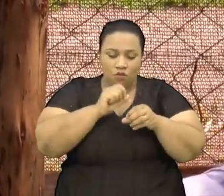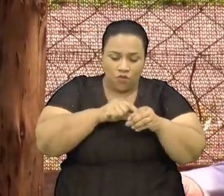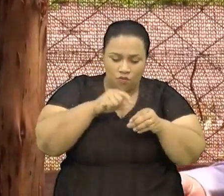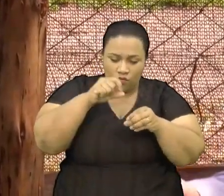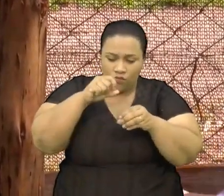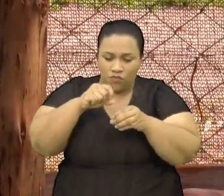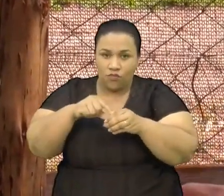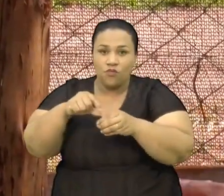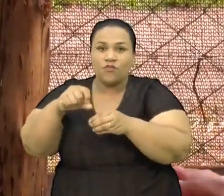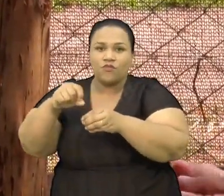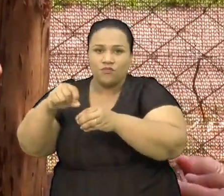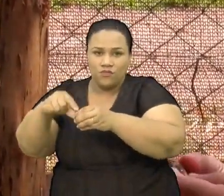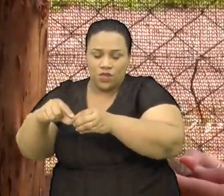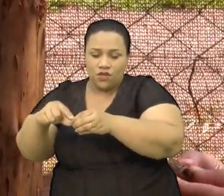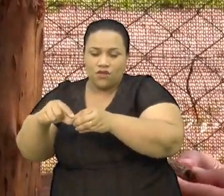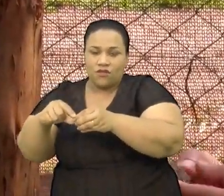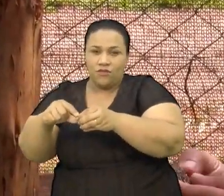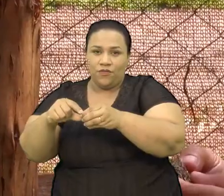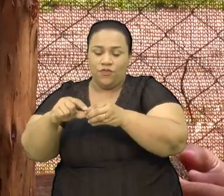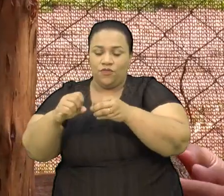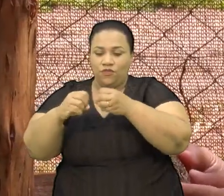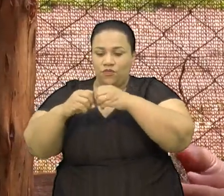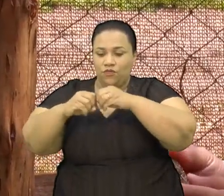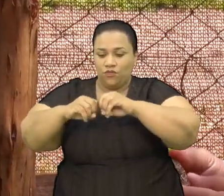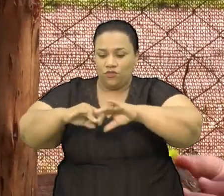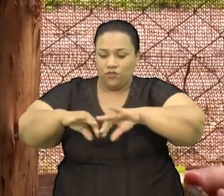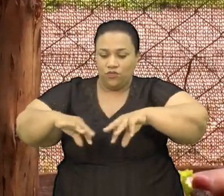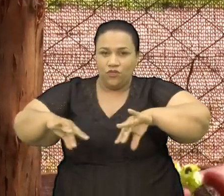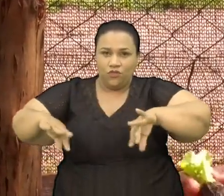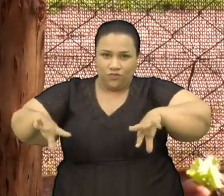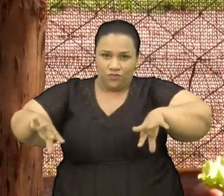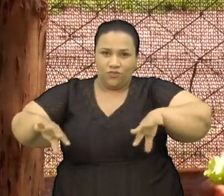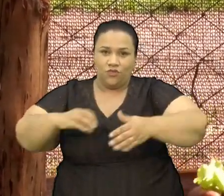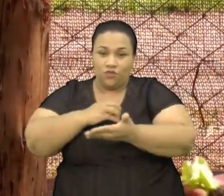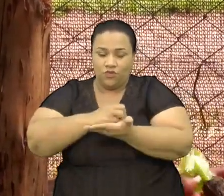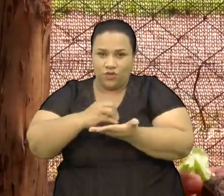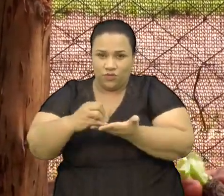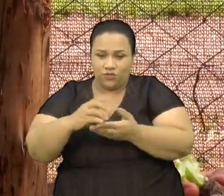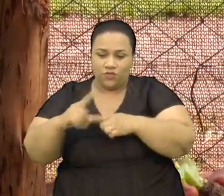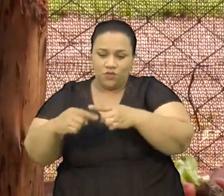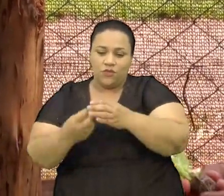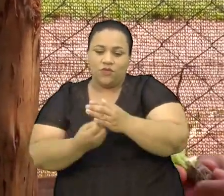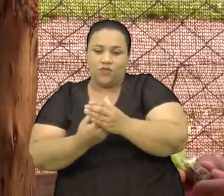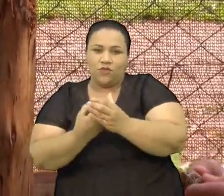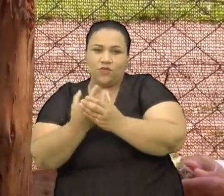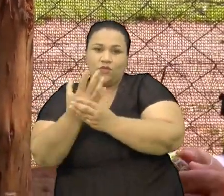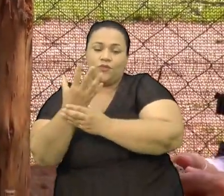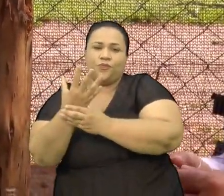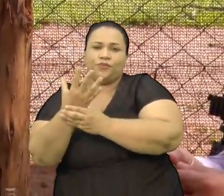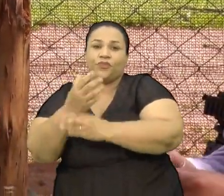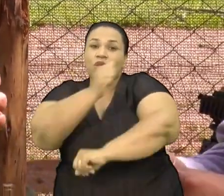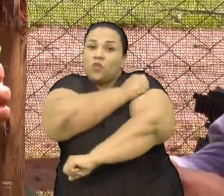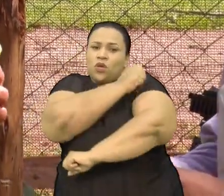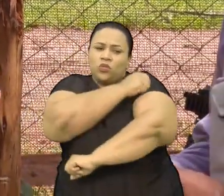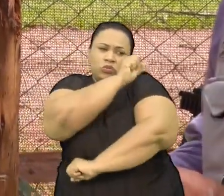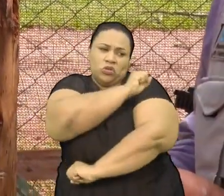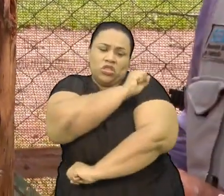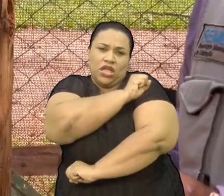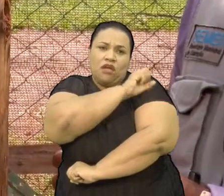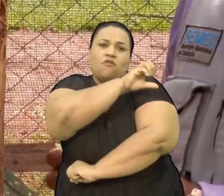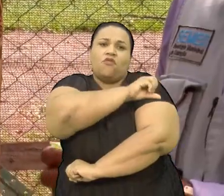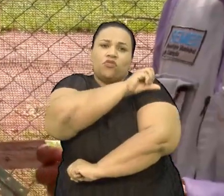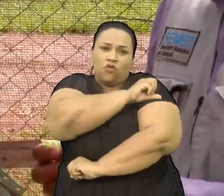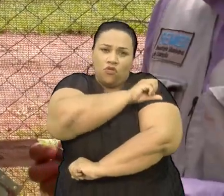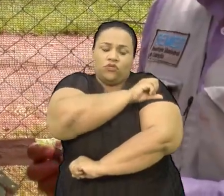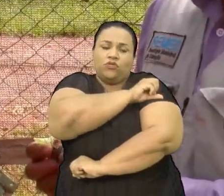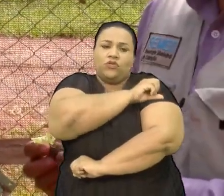No adubo E depois vai germinando O aluno já maior de idade Lá no oitavo e nono ano Ele já faz o